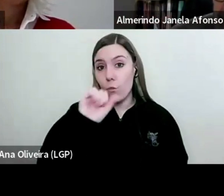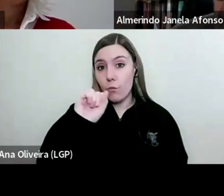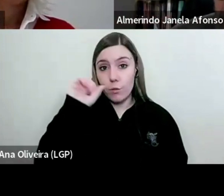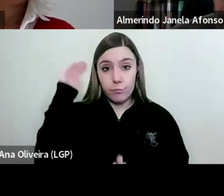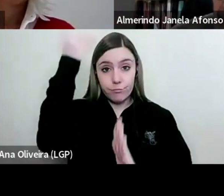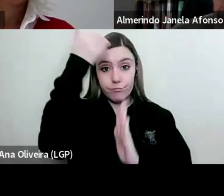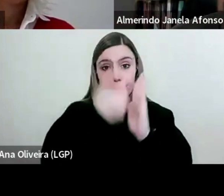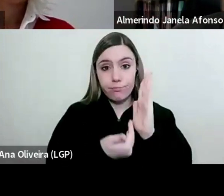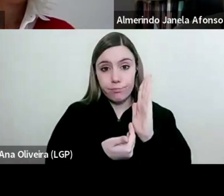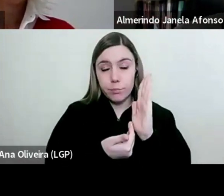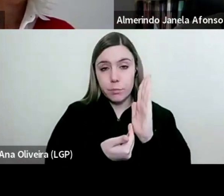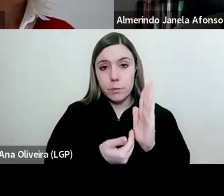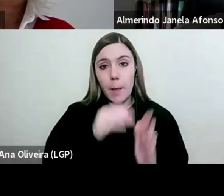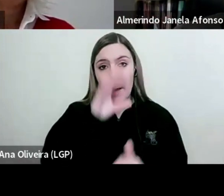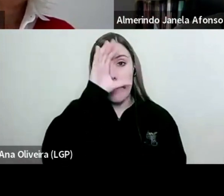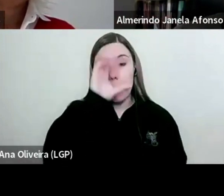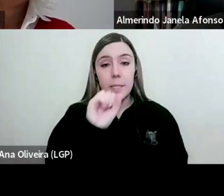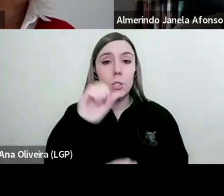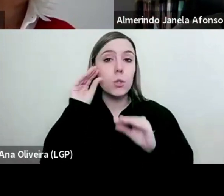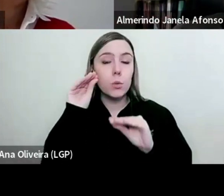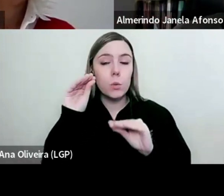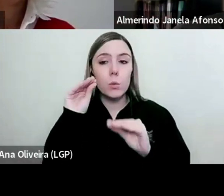teve como ministro da Educação